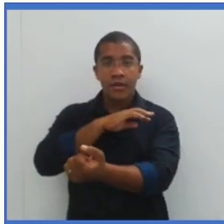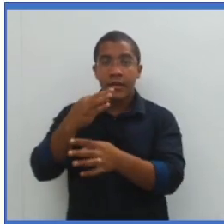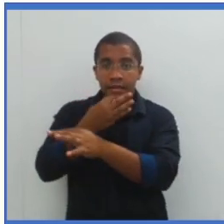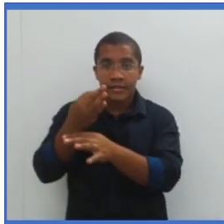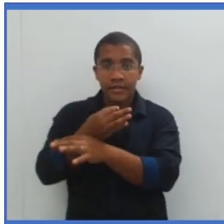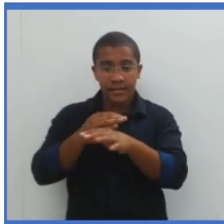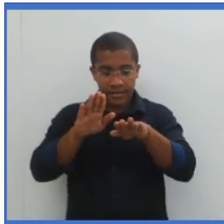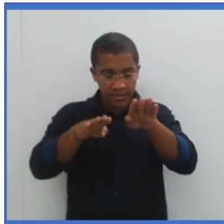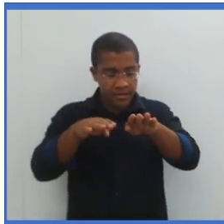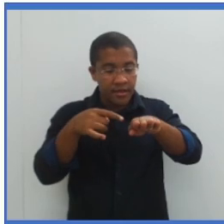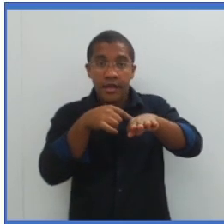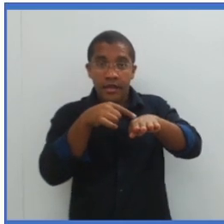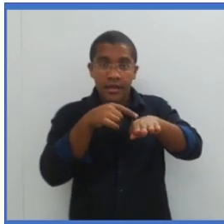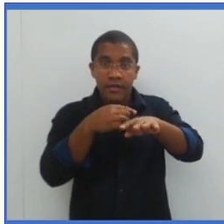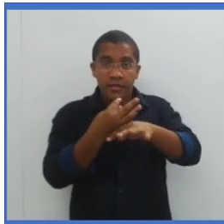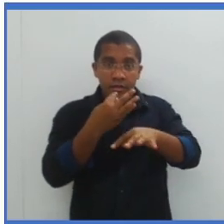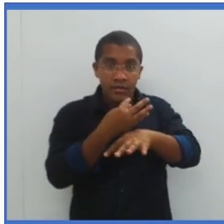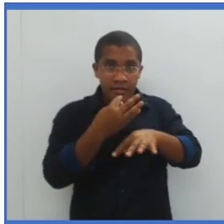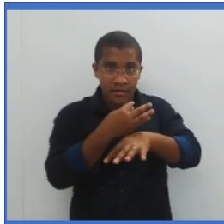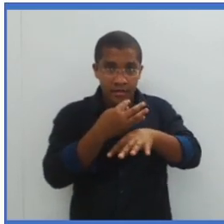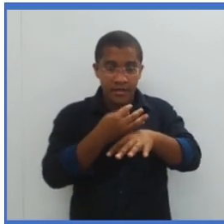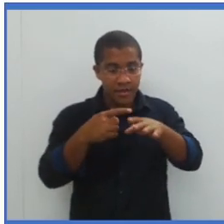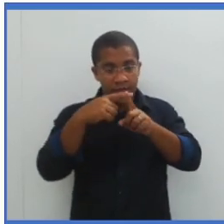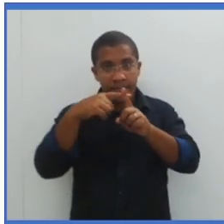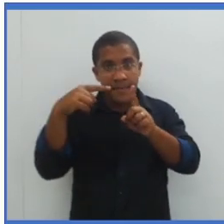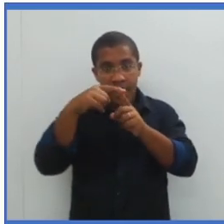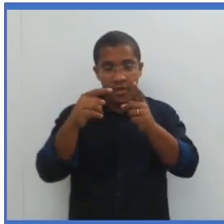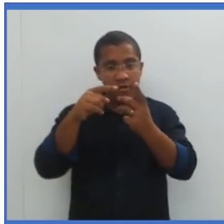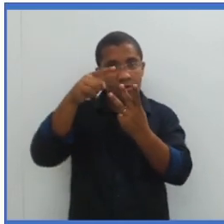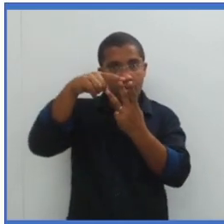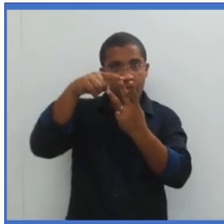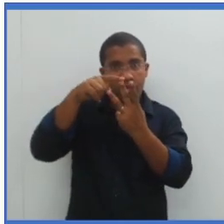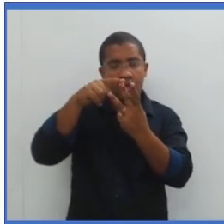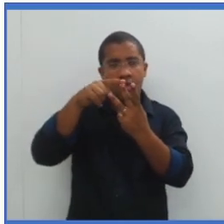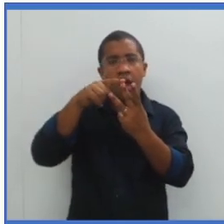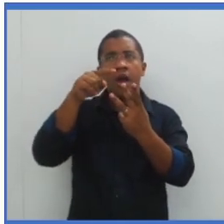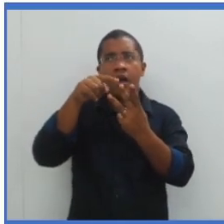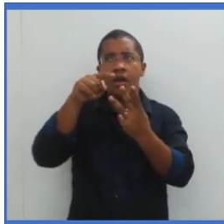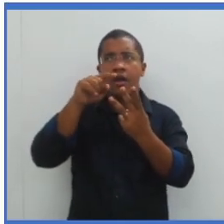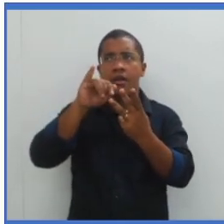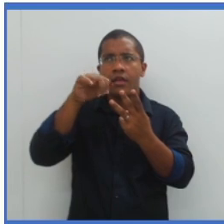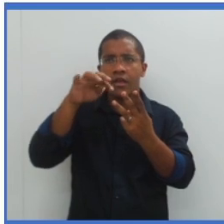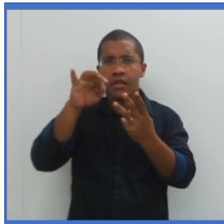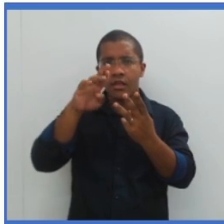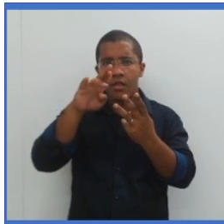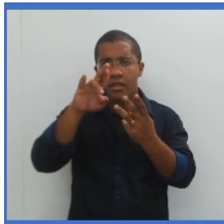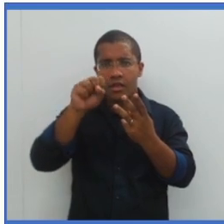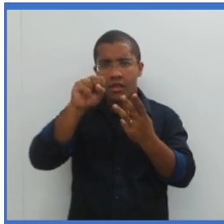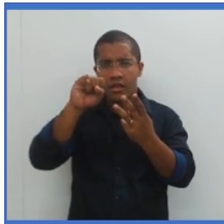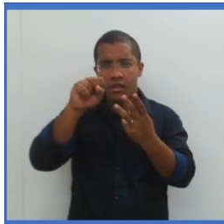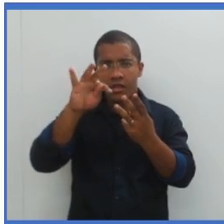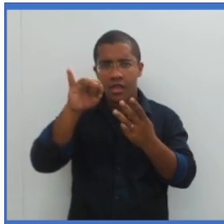tenho no calcanhar a força resistente no meio, a alavanca do tipo interresistente.